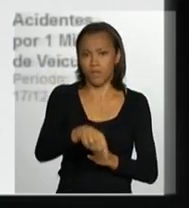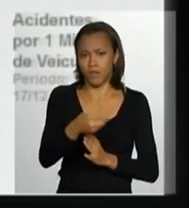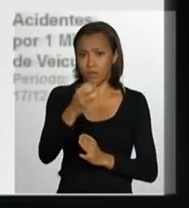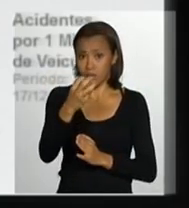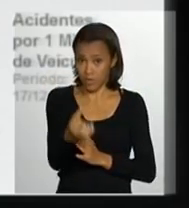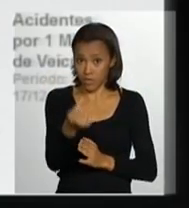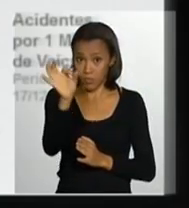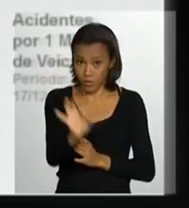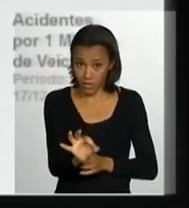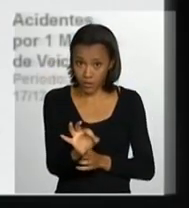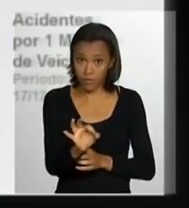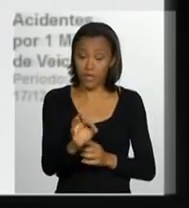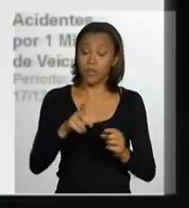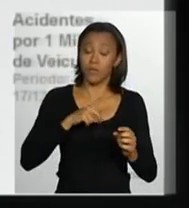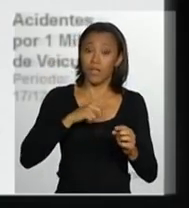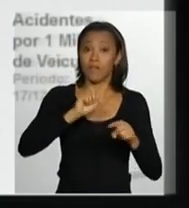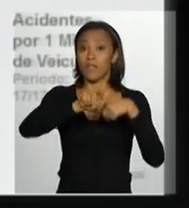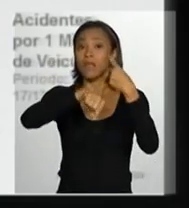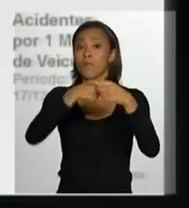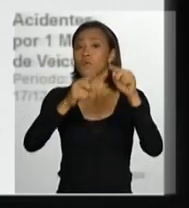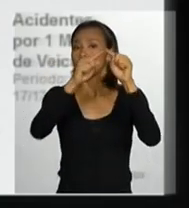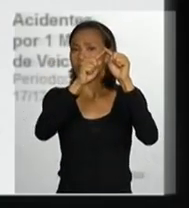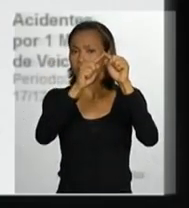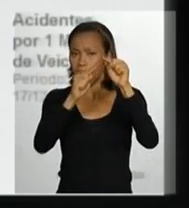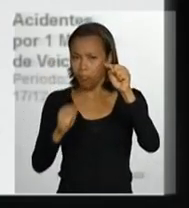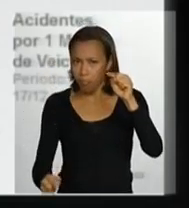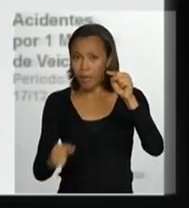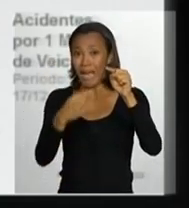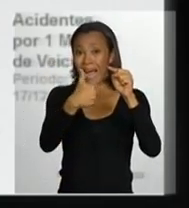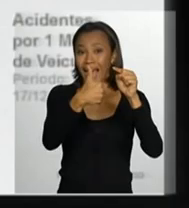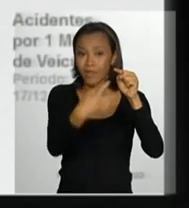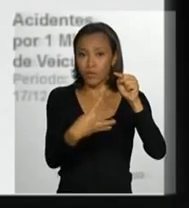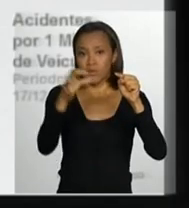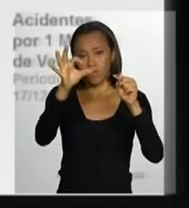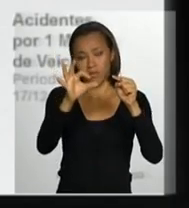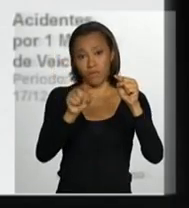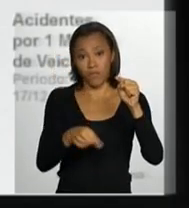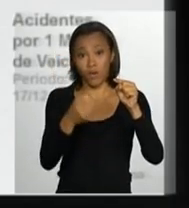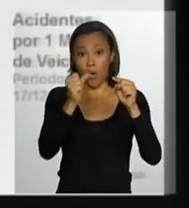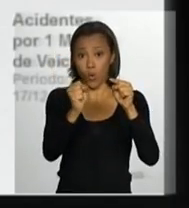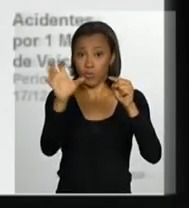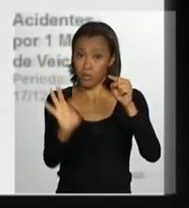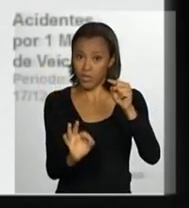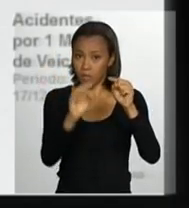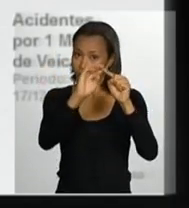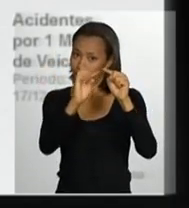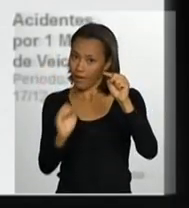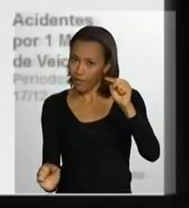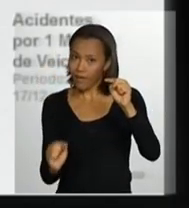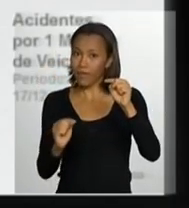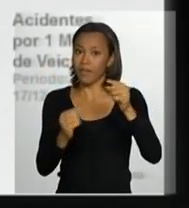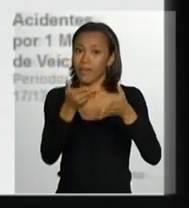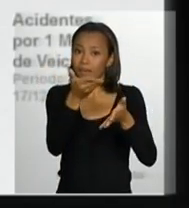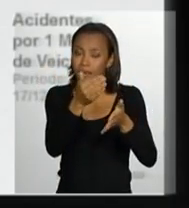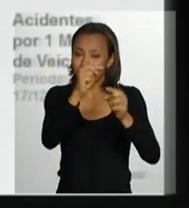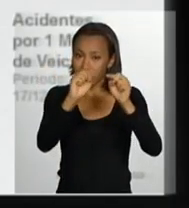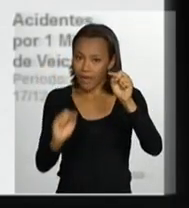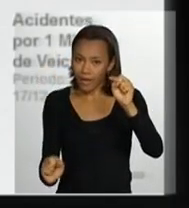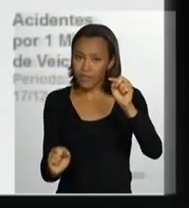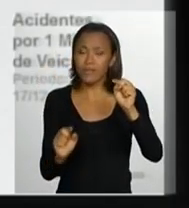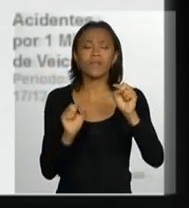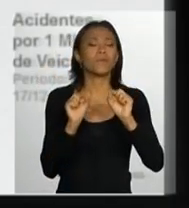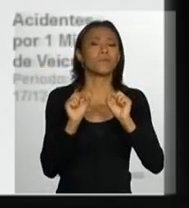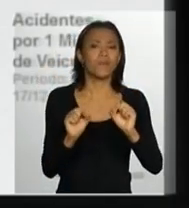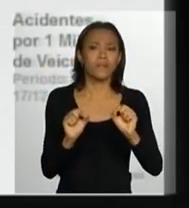ascendente e uma queda de 14,8%. Ou seja, esta queda de 14,8